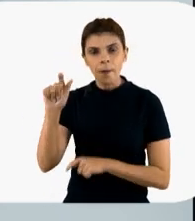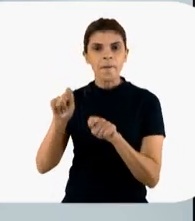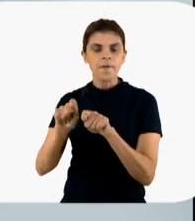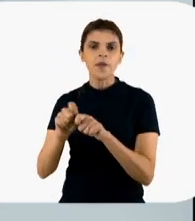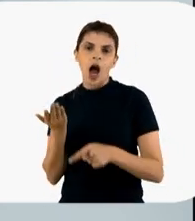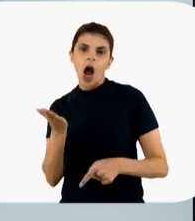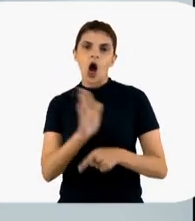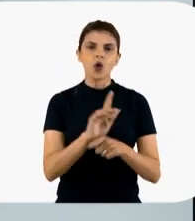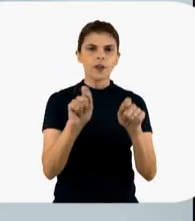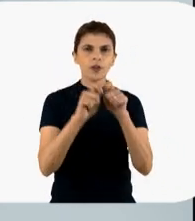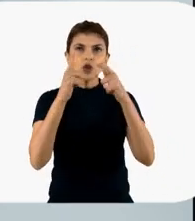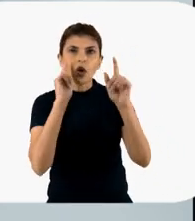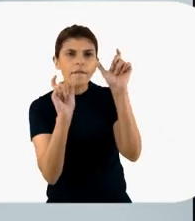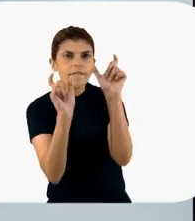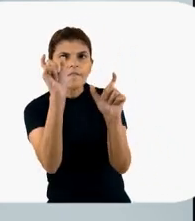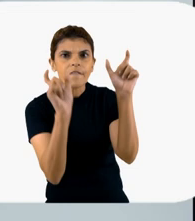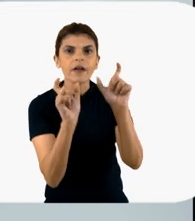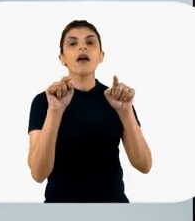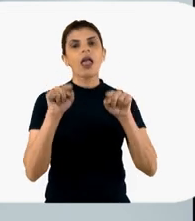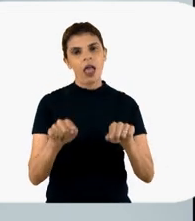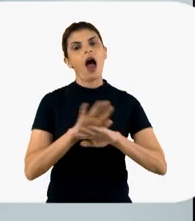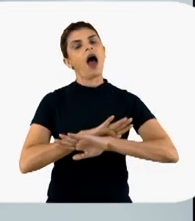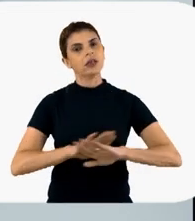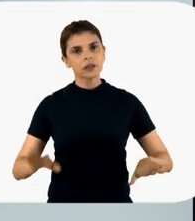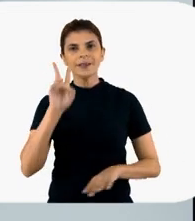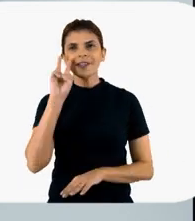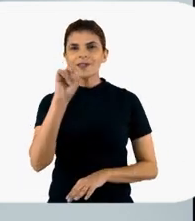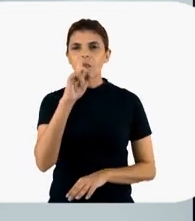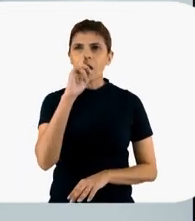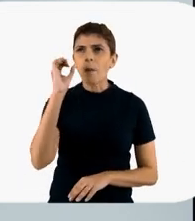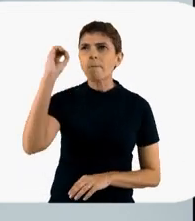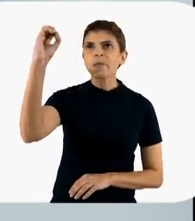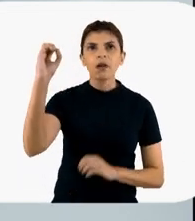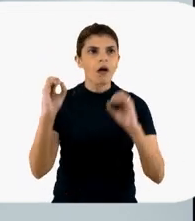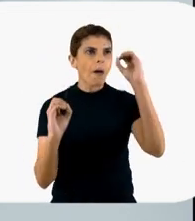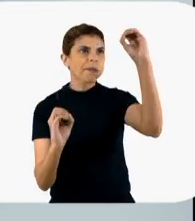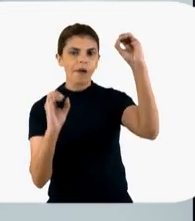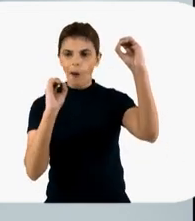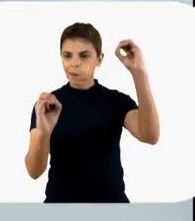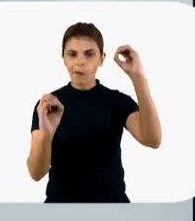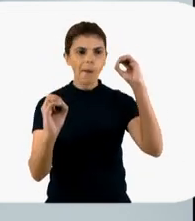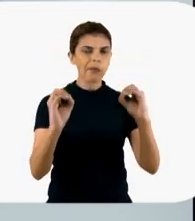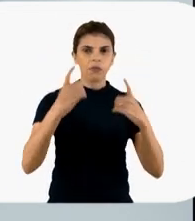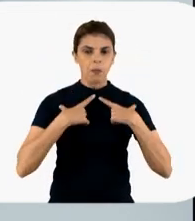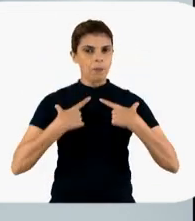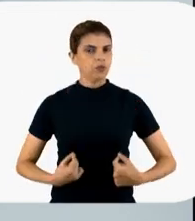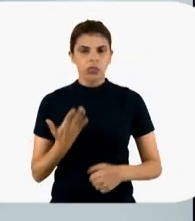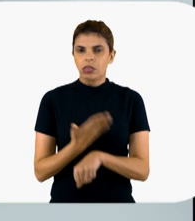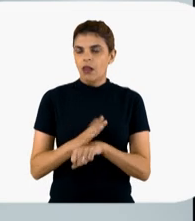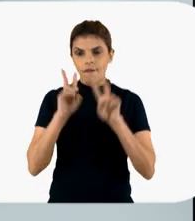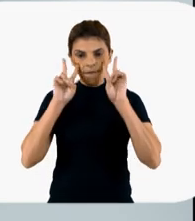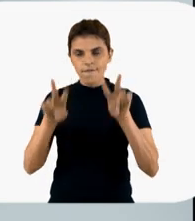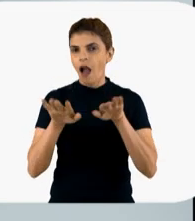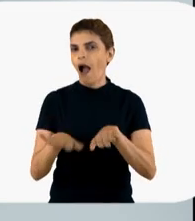quem sabe vir ajudar e botar de novo na configuração. Então, é assim, a gente só vê aquelas lesões ali que tem que ver e pronto. A gente está